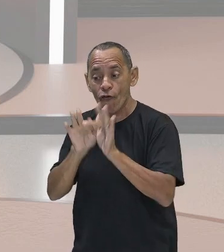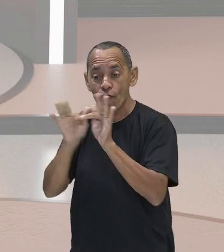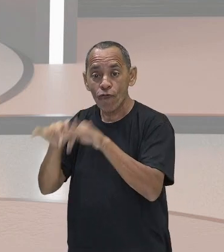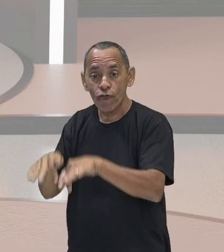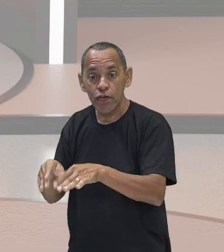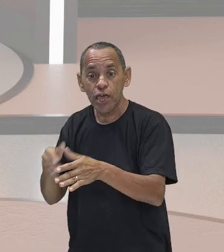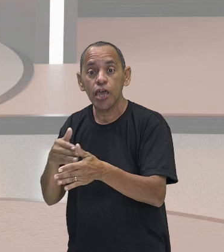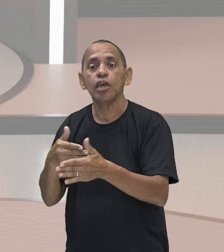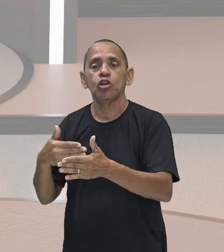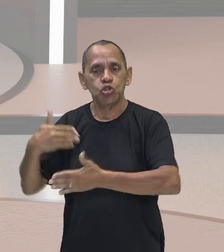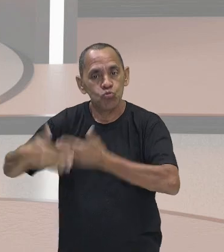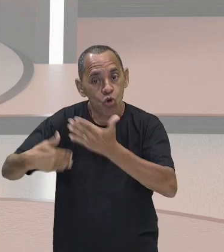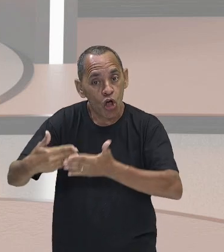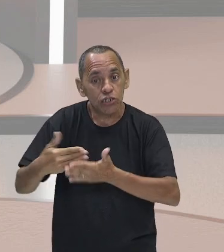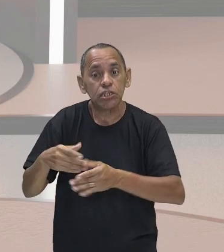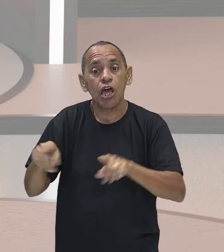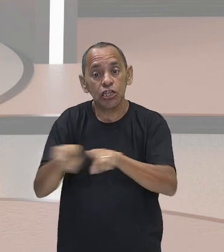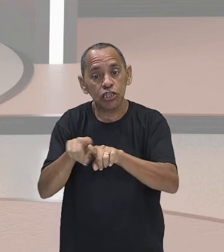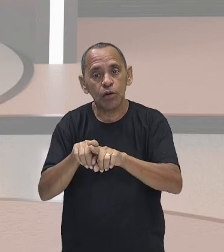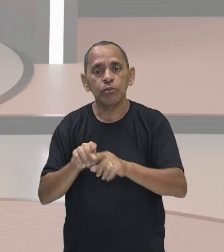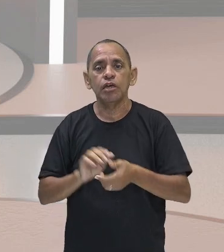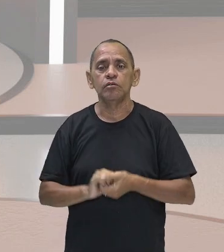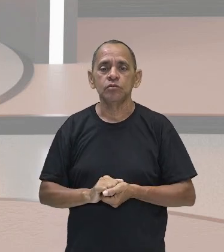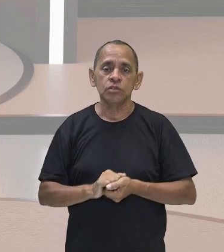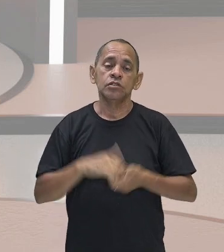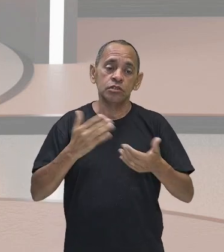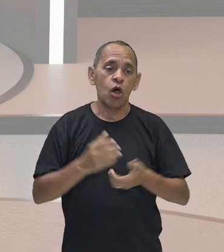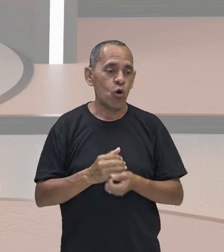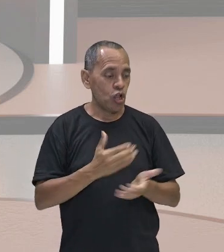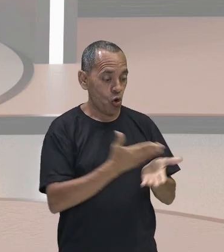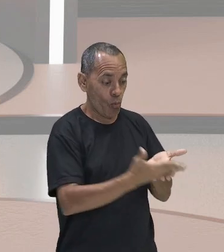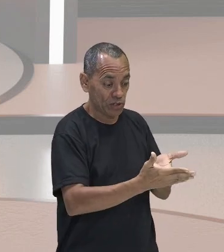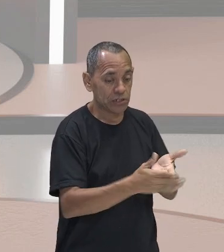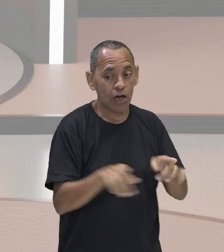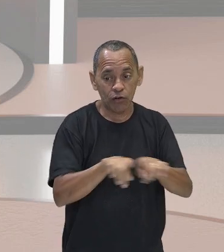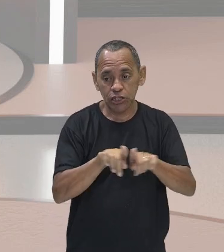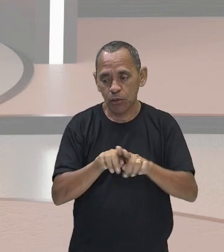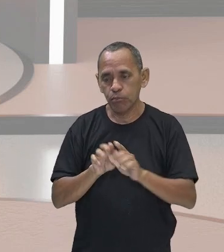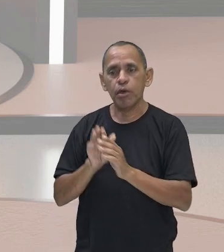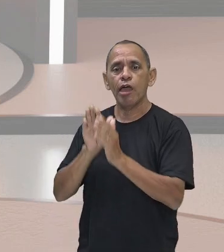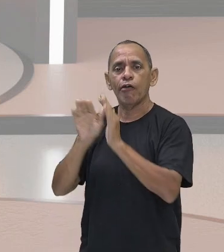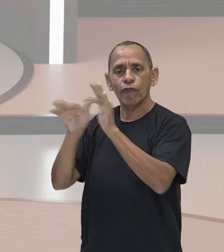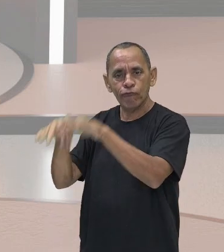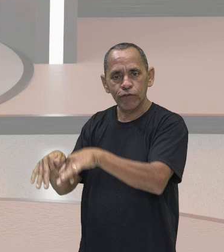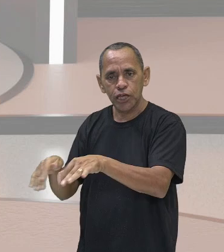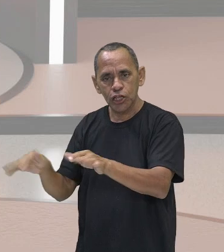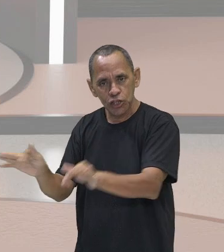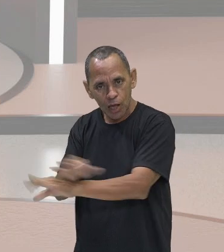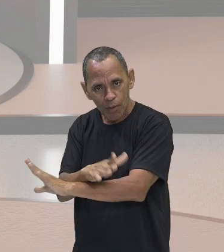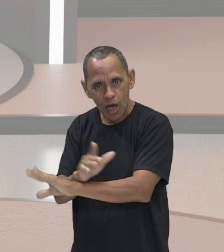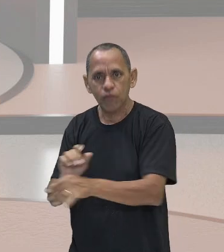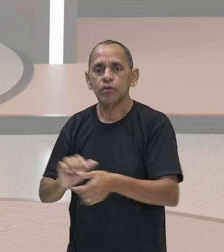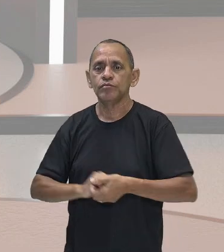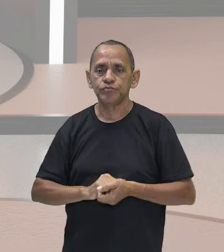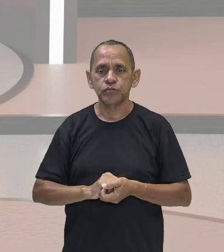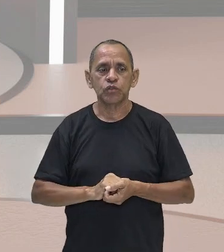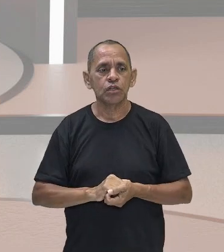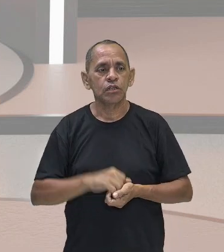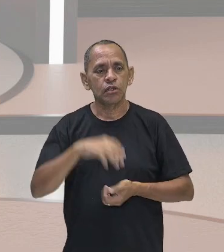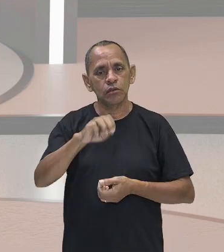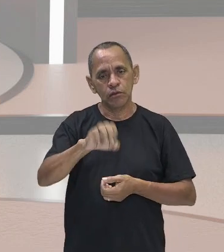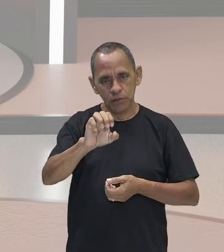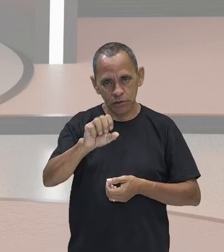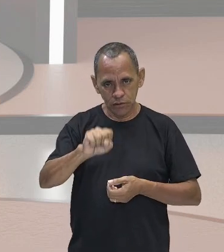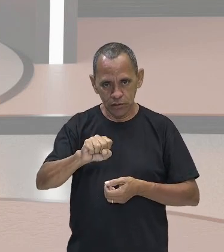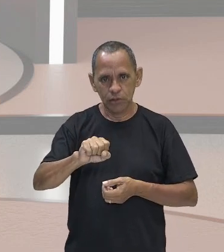que começava e terminava o produto quase sempre era um mestre, o mestre artesão. Gente, o que quer dizer,